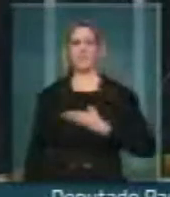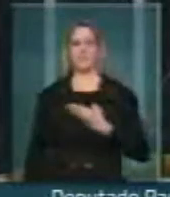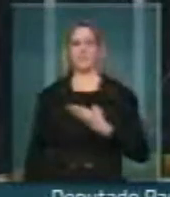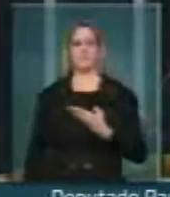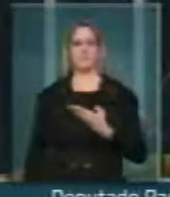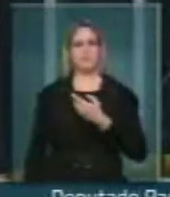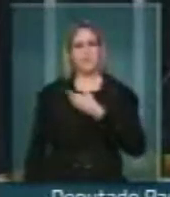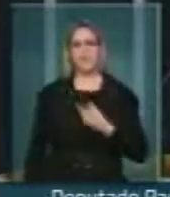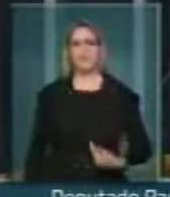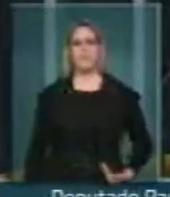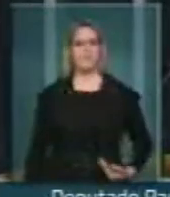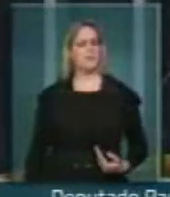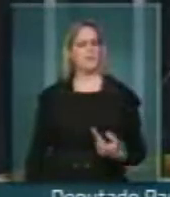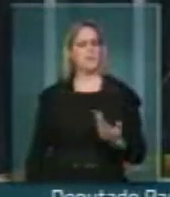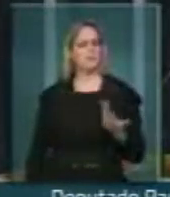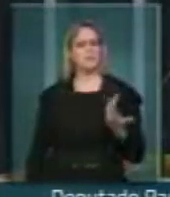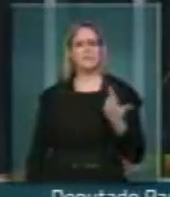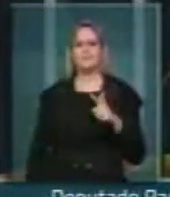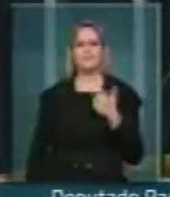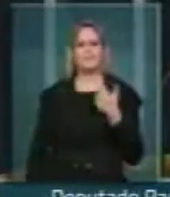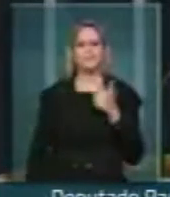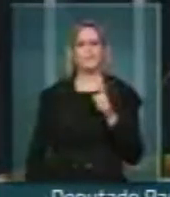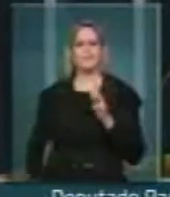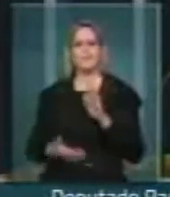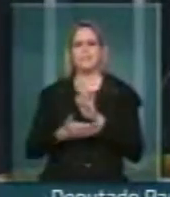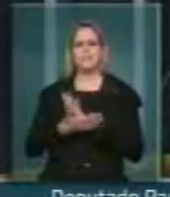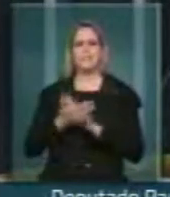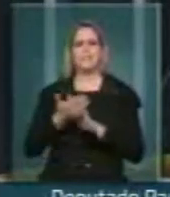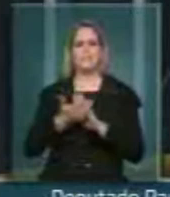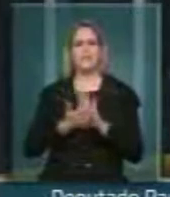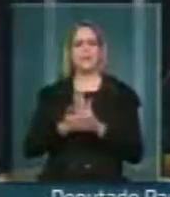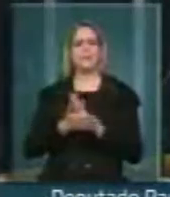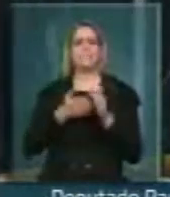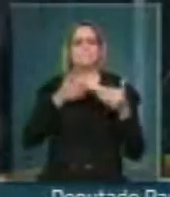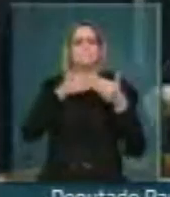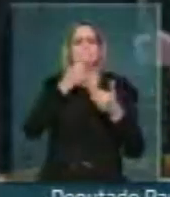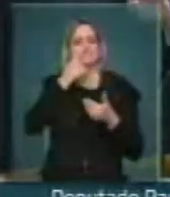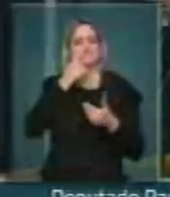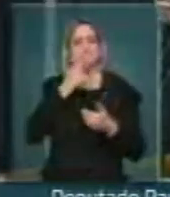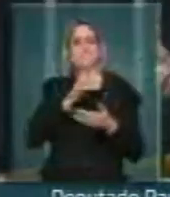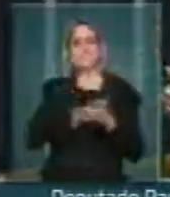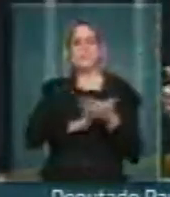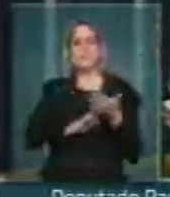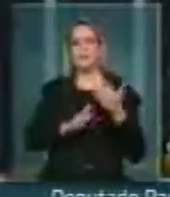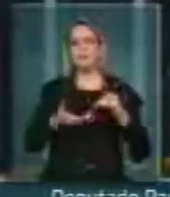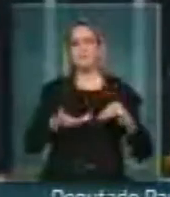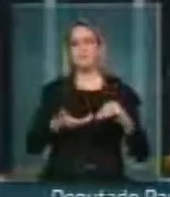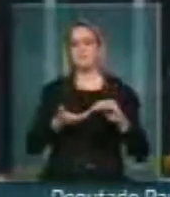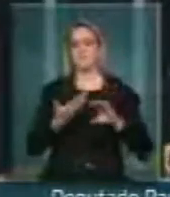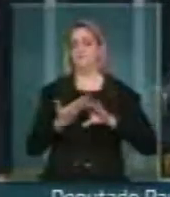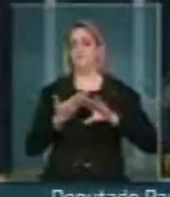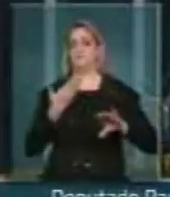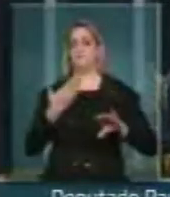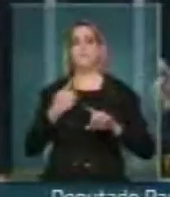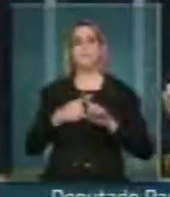governo não tem o menor apreço ao Parlamento Nacional. Enviou uma proposta que